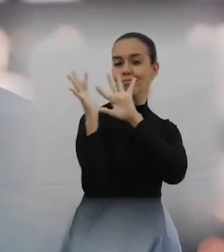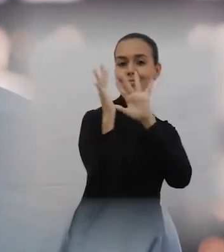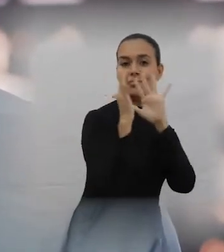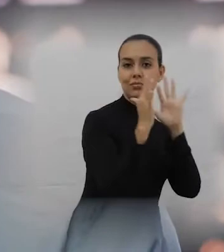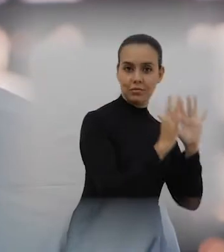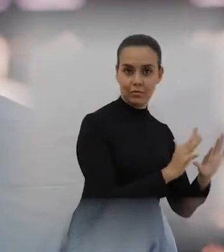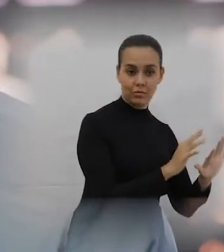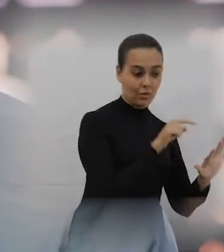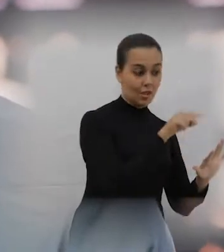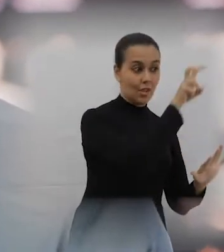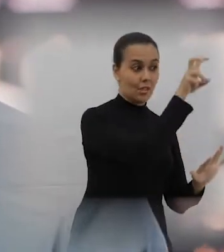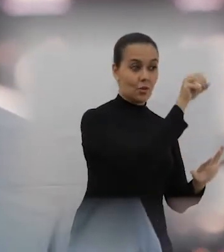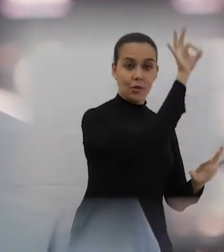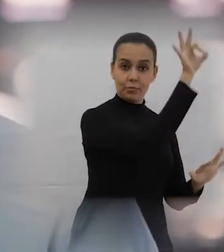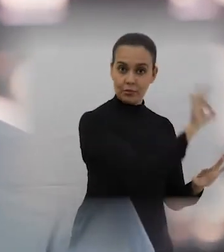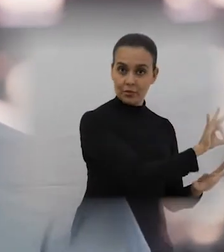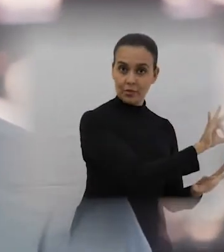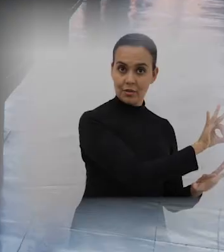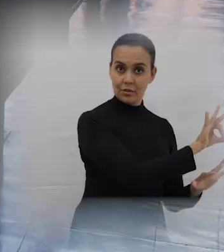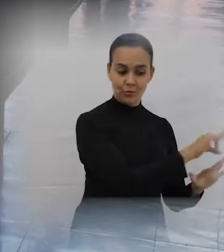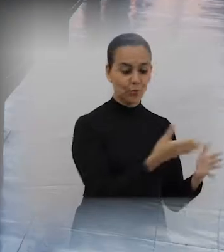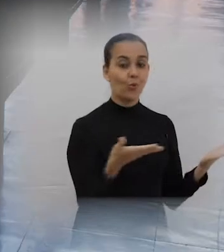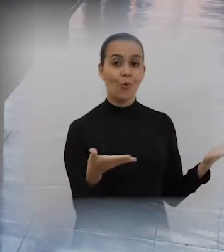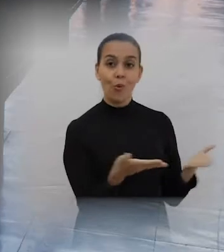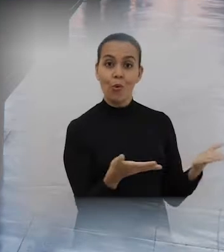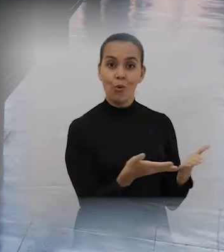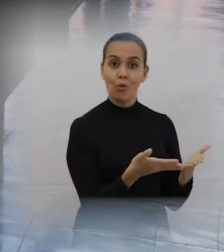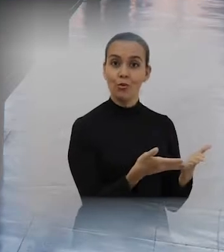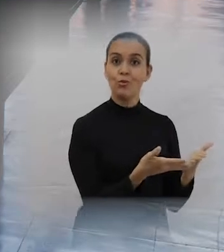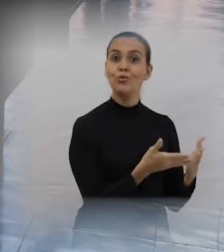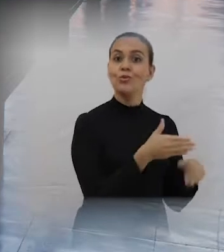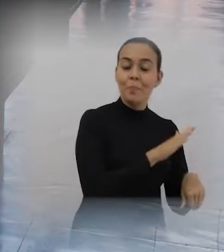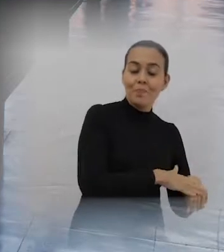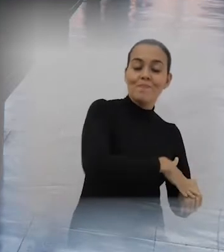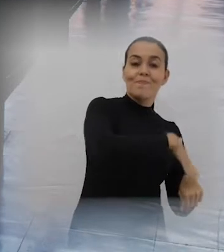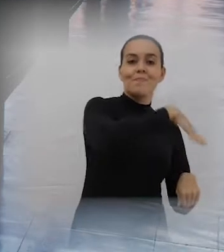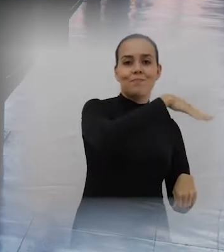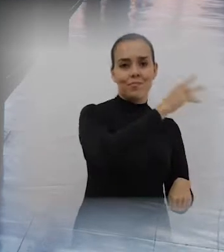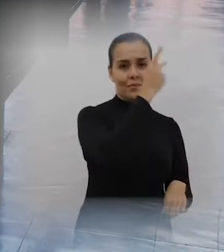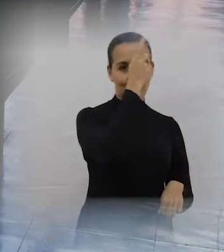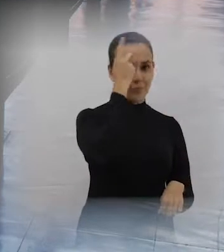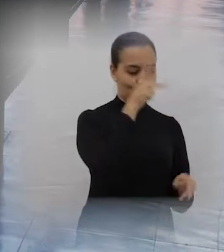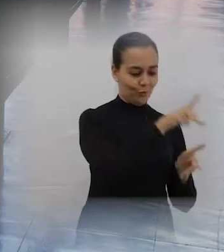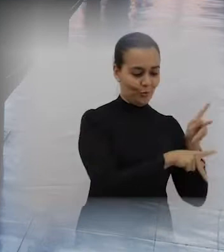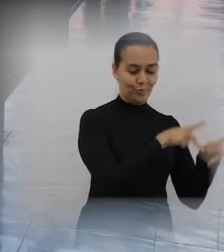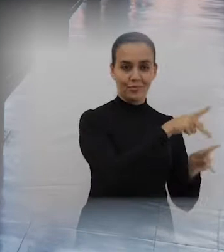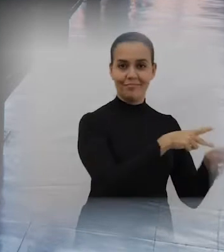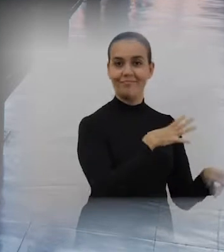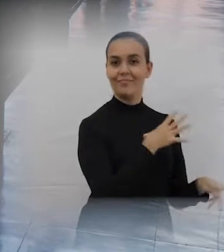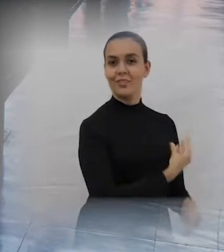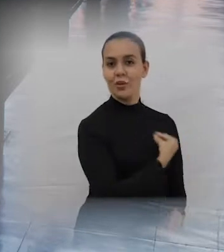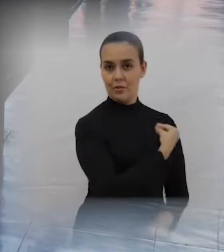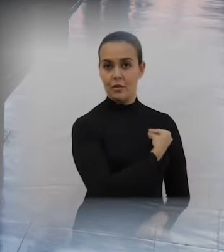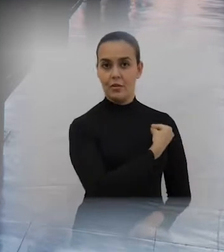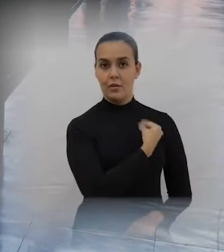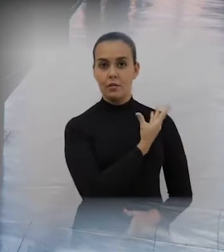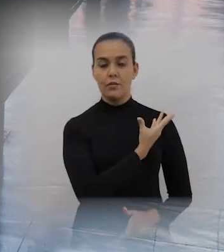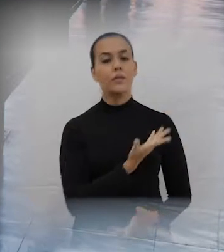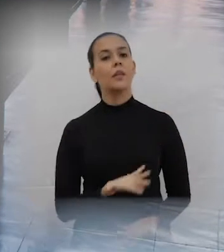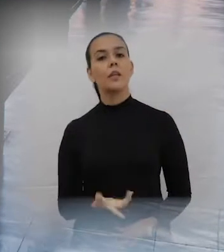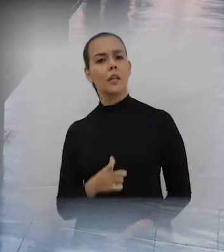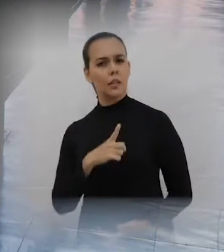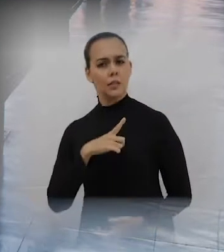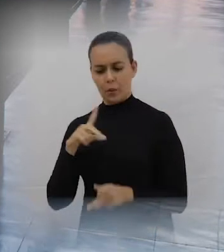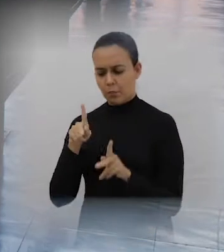população chinesa está nas cidades. Estima-se que algo como uma população dos Estados Unidos, 300 milhões de pessoas, nos